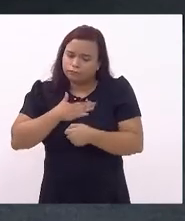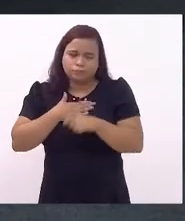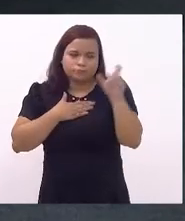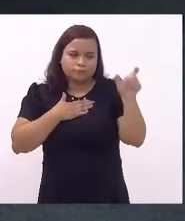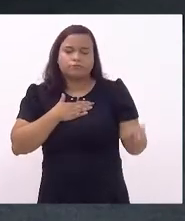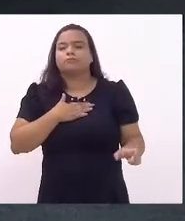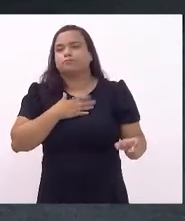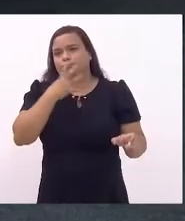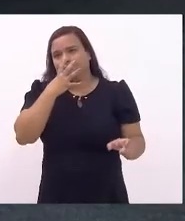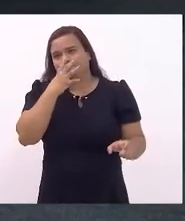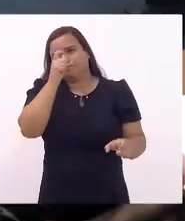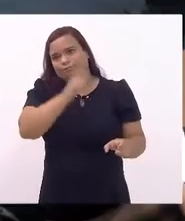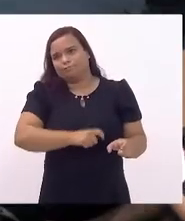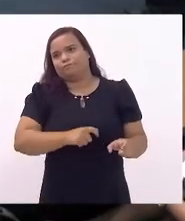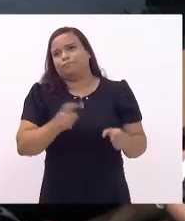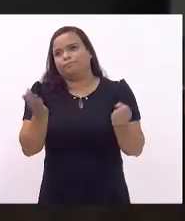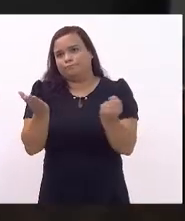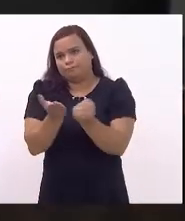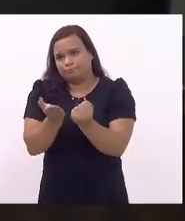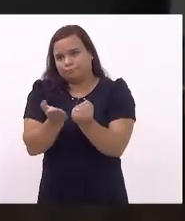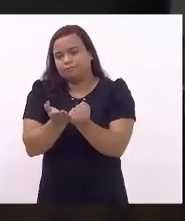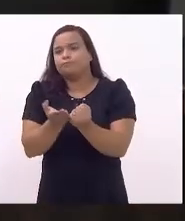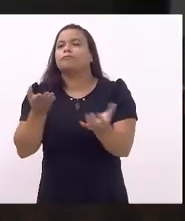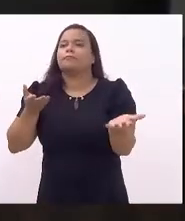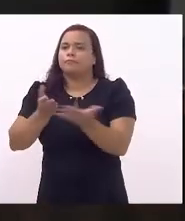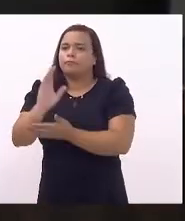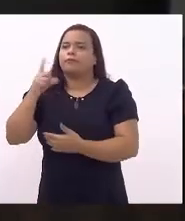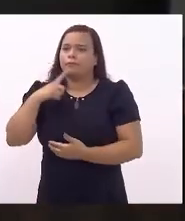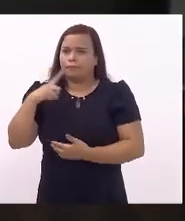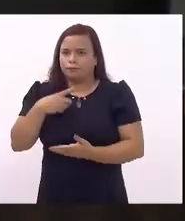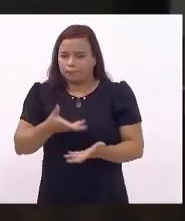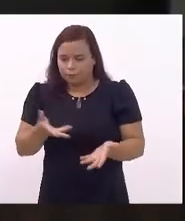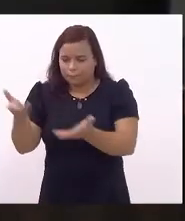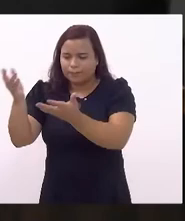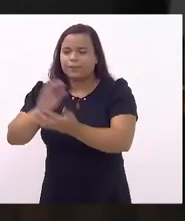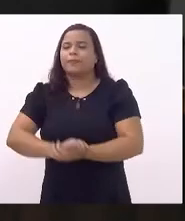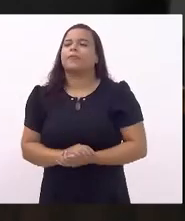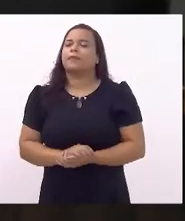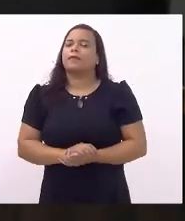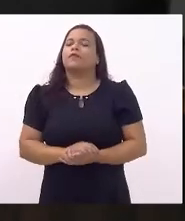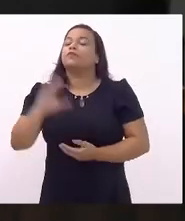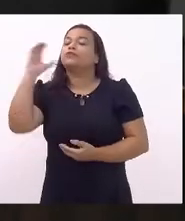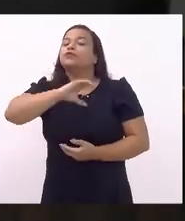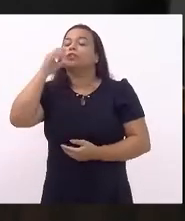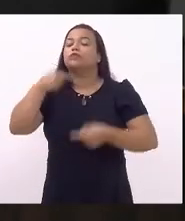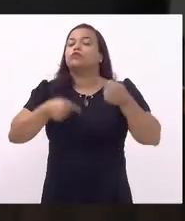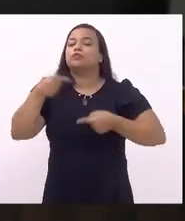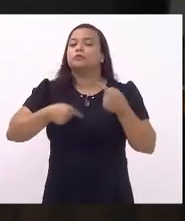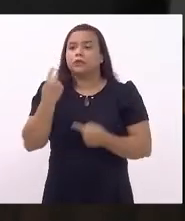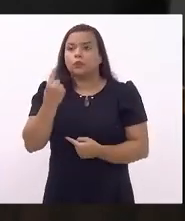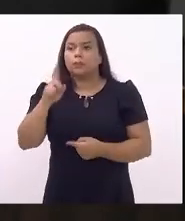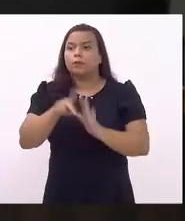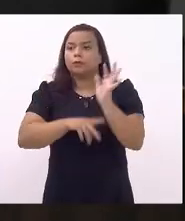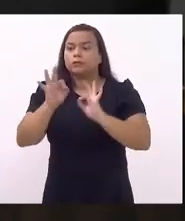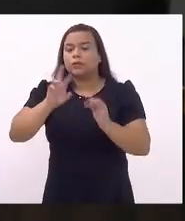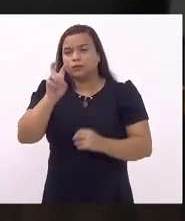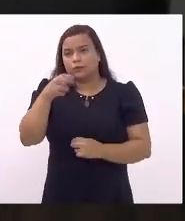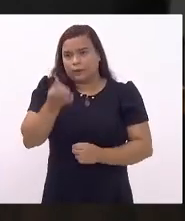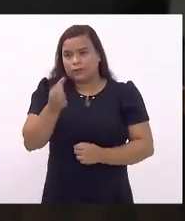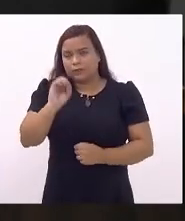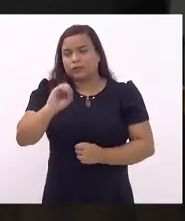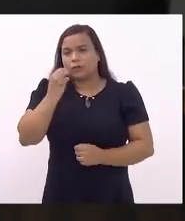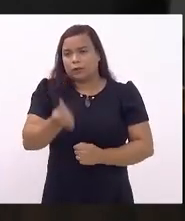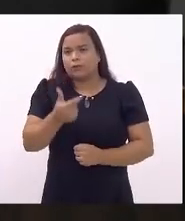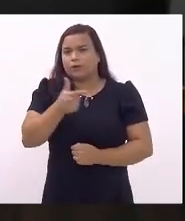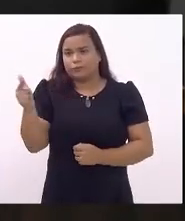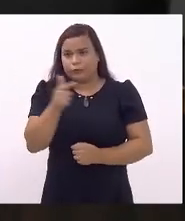deputado Samuel Malafaia. Está aprovado, vai autógrafo. Em regime de urgência, em discussão única, projeto de lei 5606